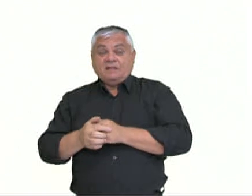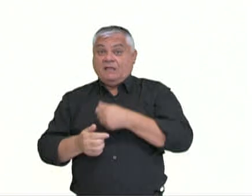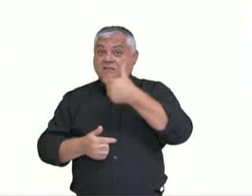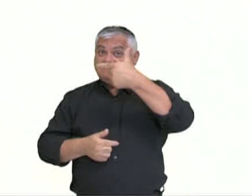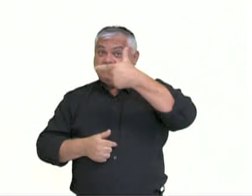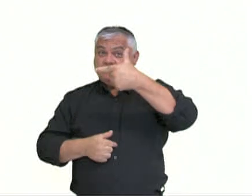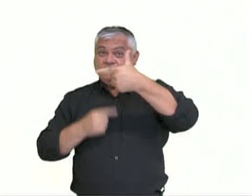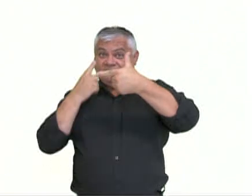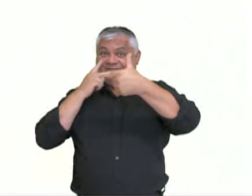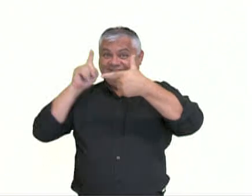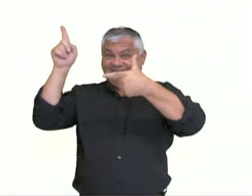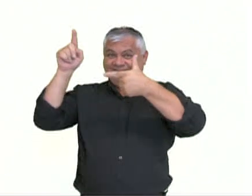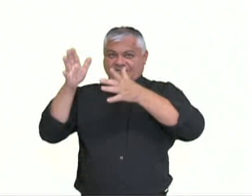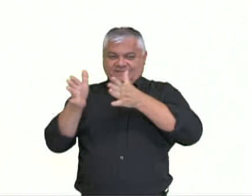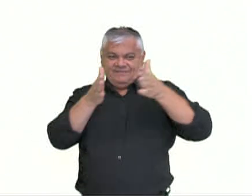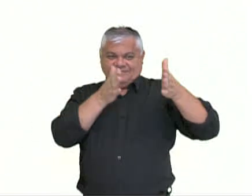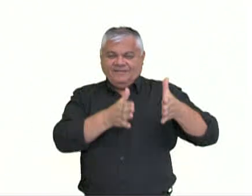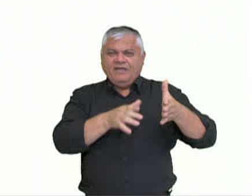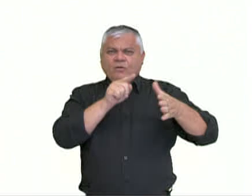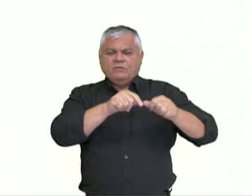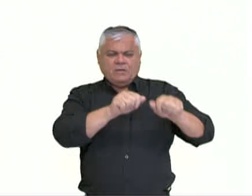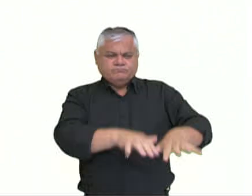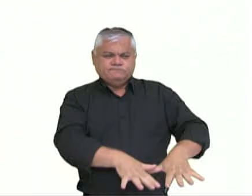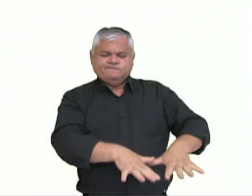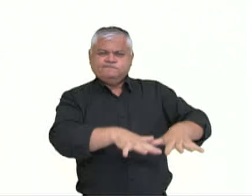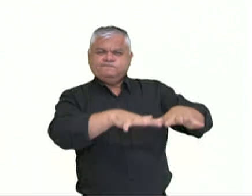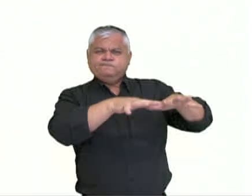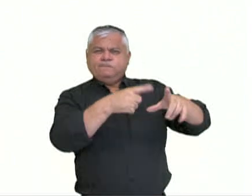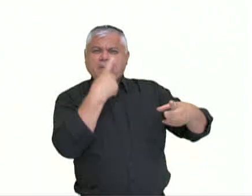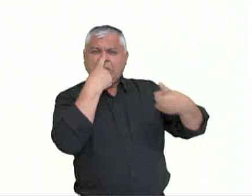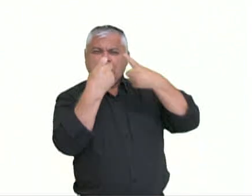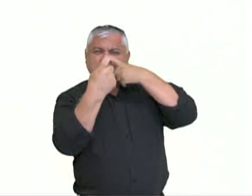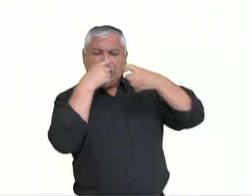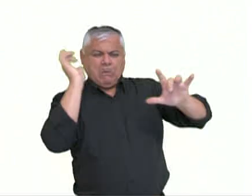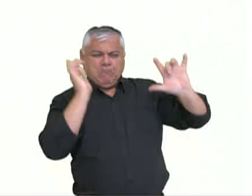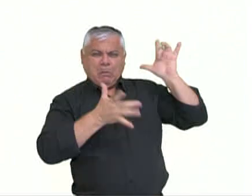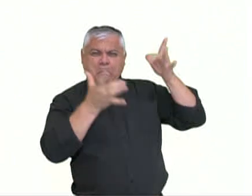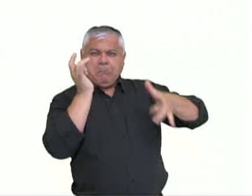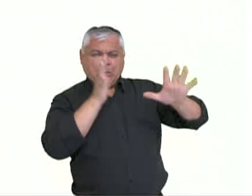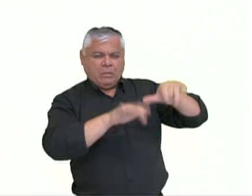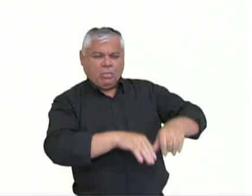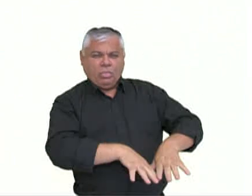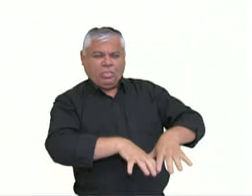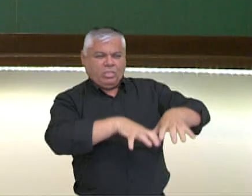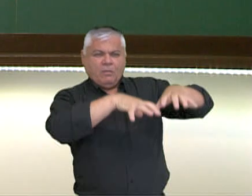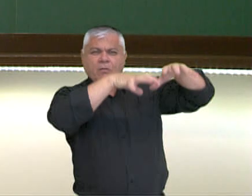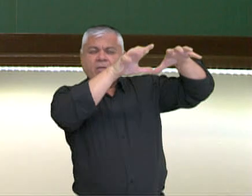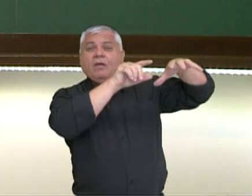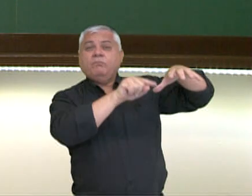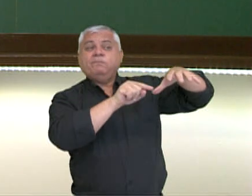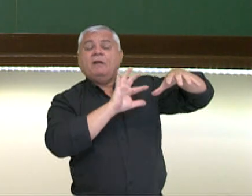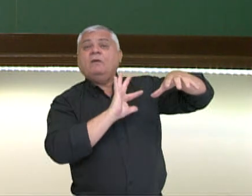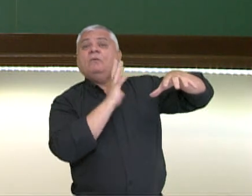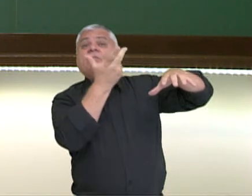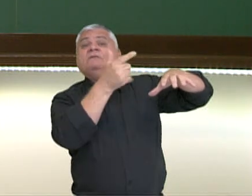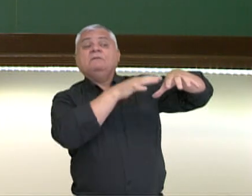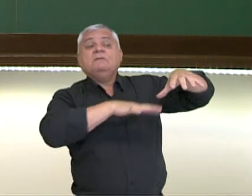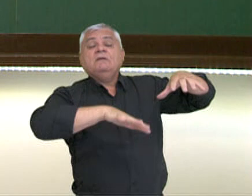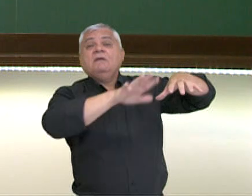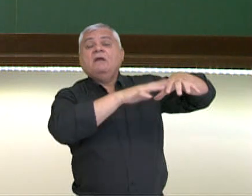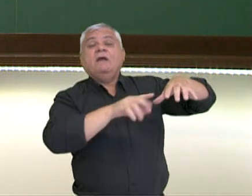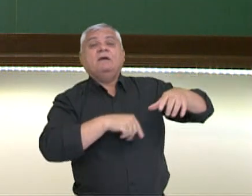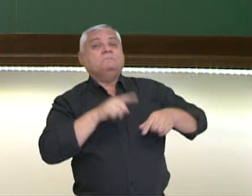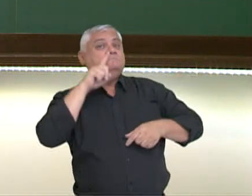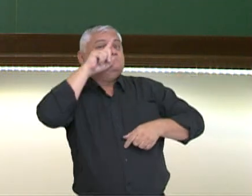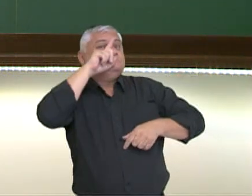que você vai visualizar do lado esquerdo da sua tela mostra uma área de um lixão. Essa área desse lixão, ela é bastante nociva